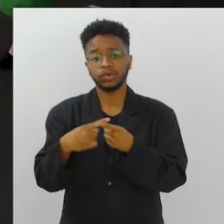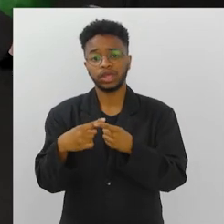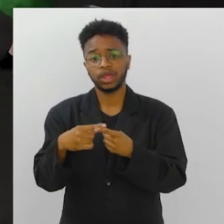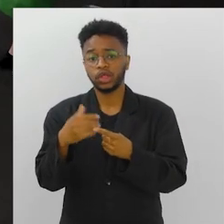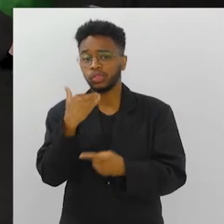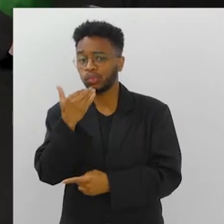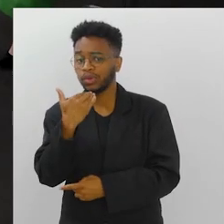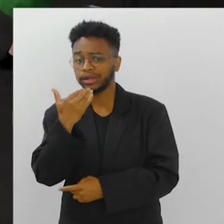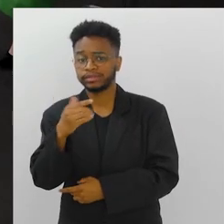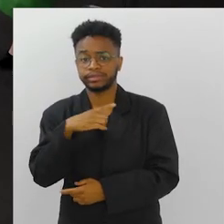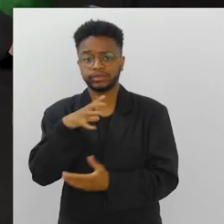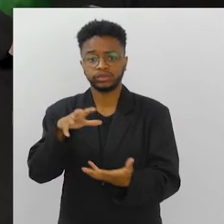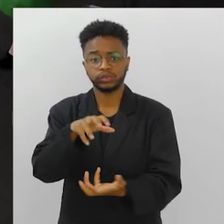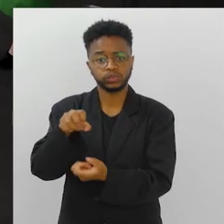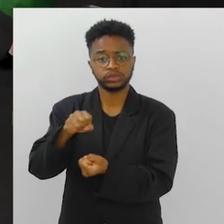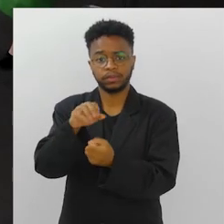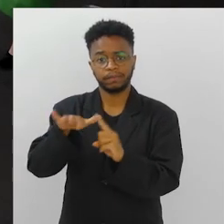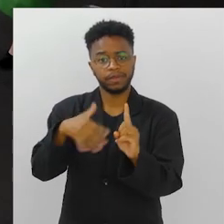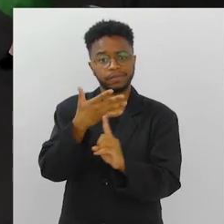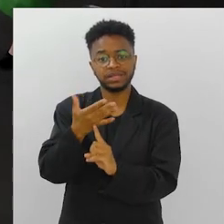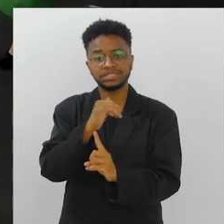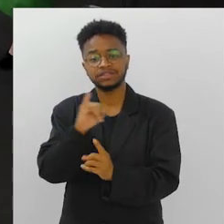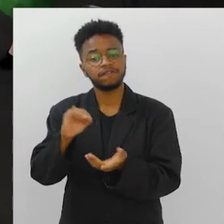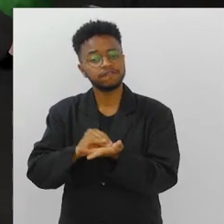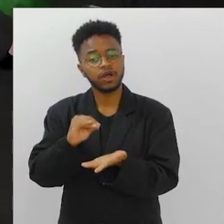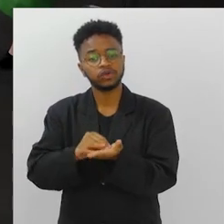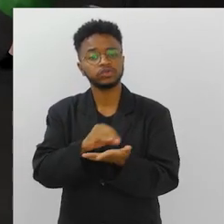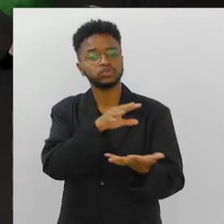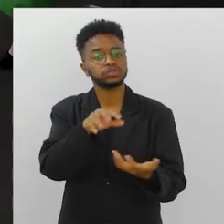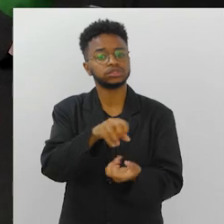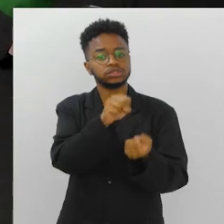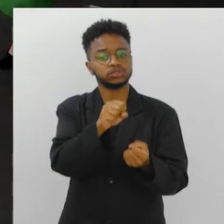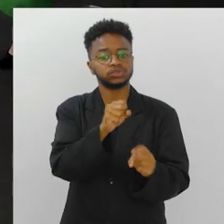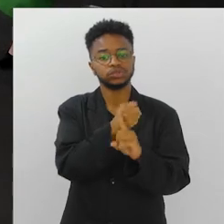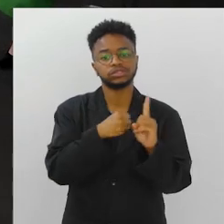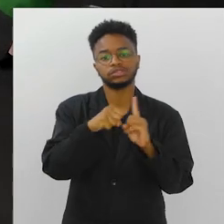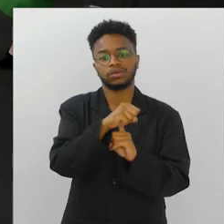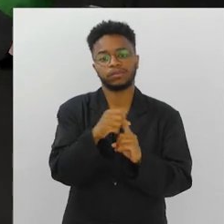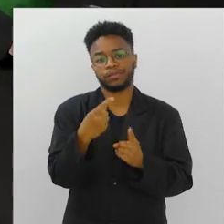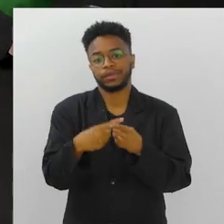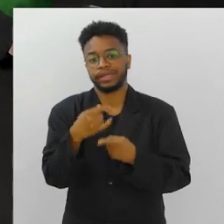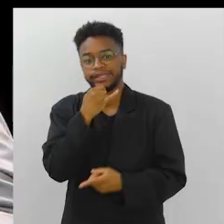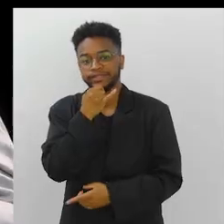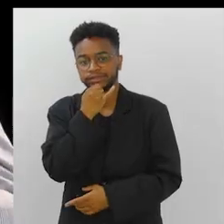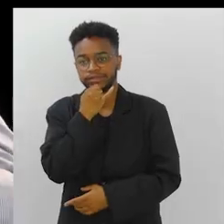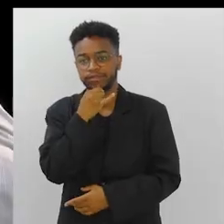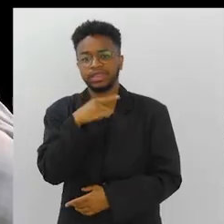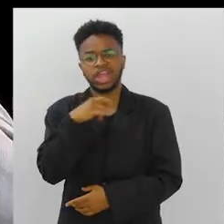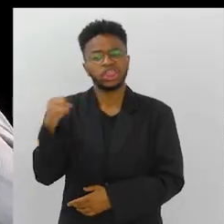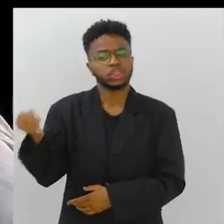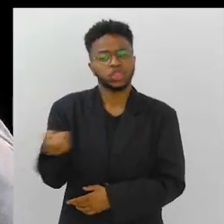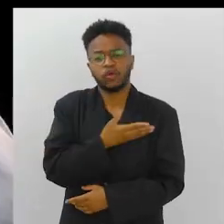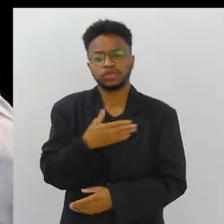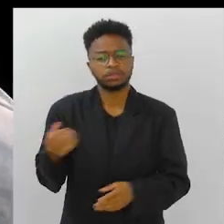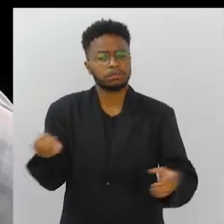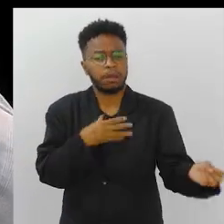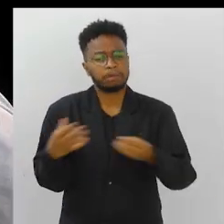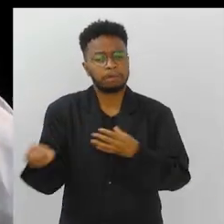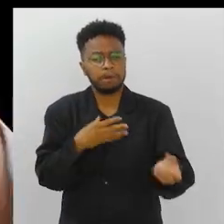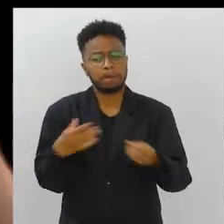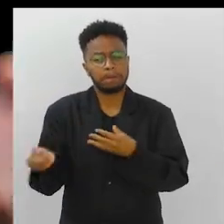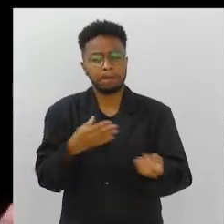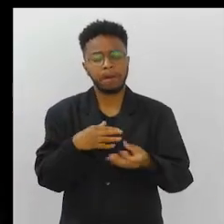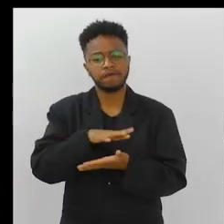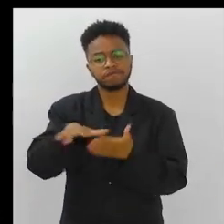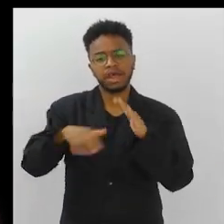Não adianta ter sustentabilidade ambiental se você não tem sustentabilidade social. Não adianta, por exemplo, que você tenha inovação no seu